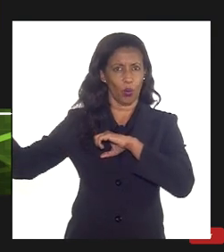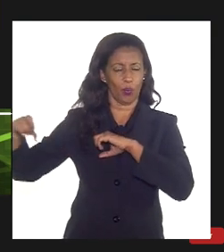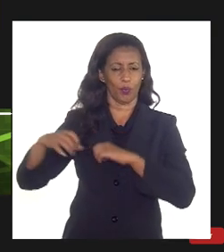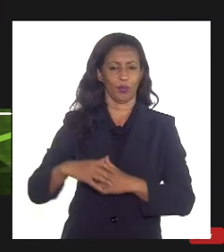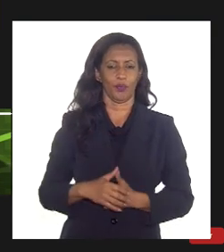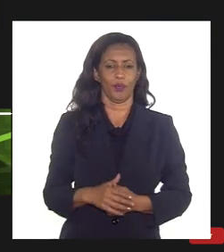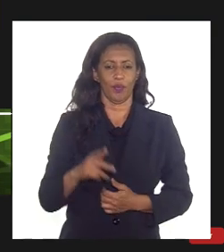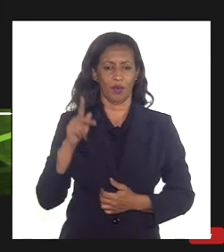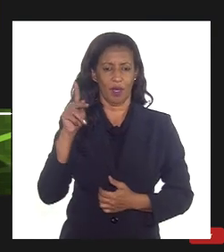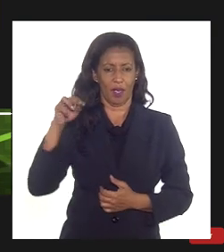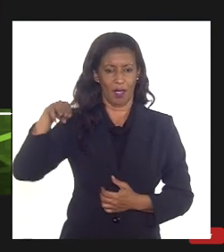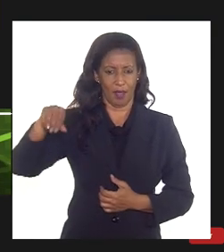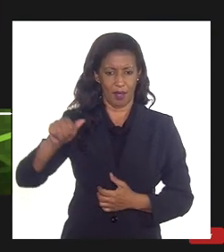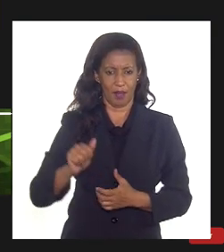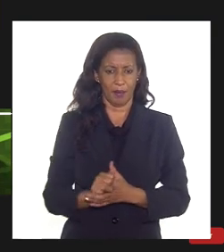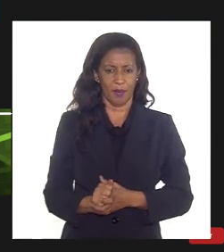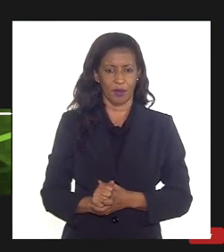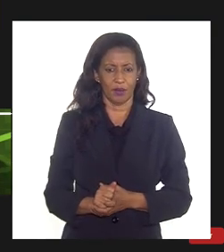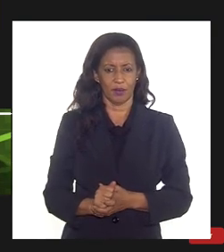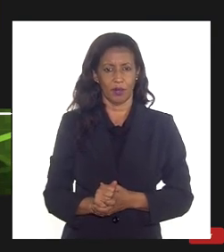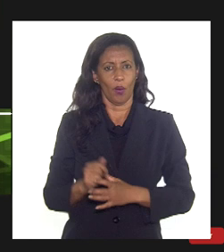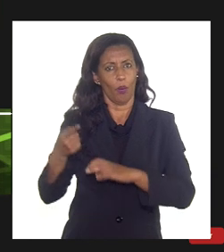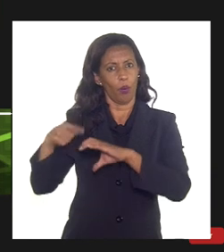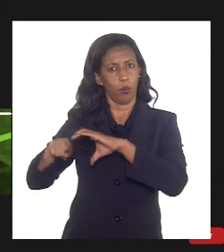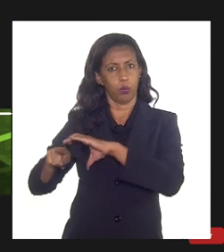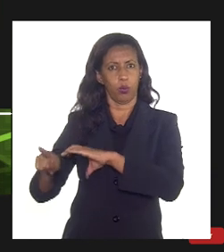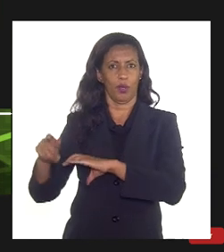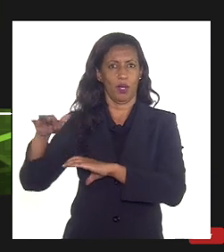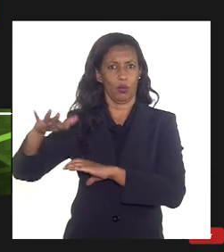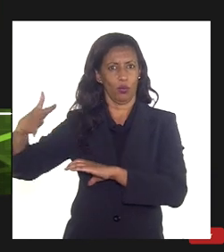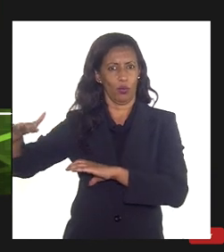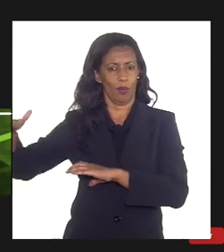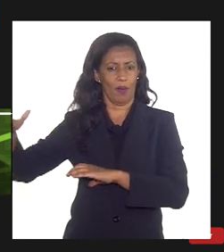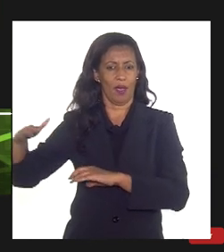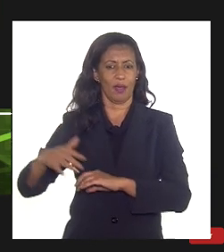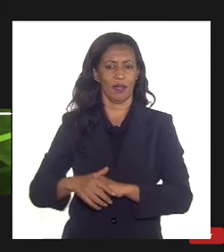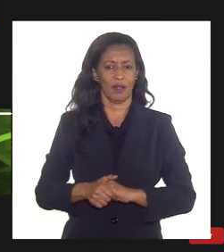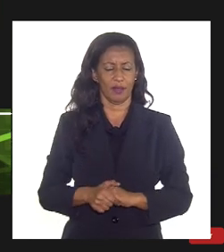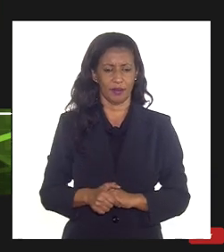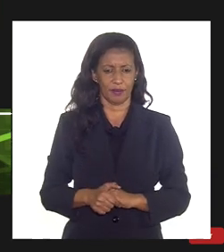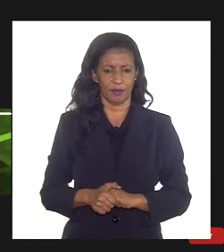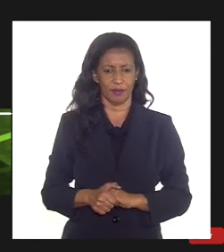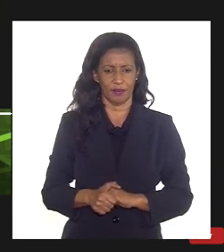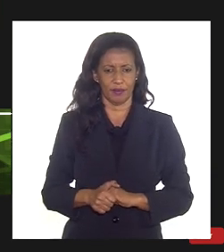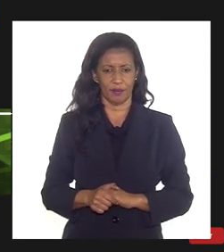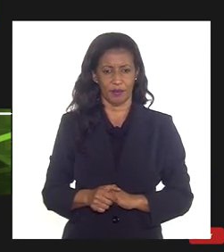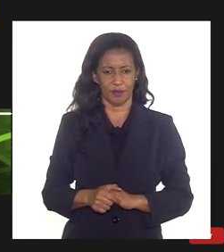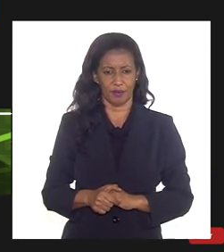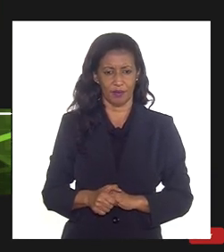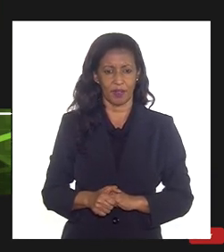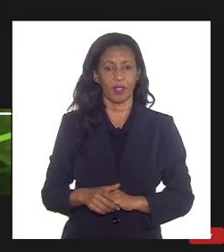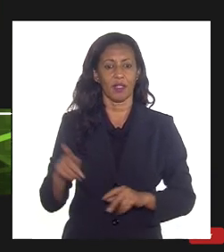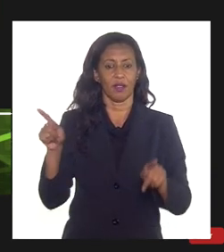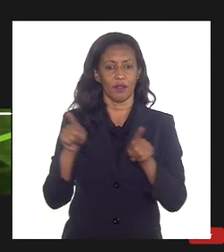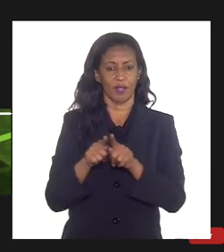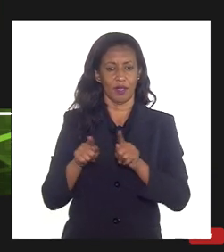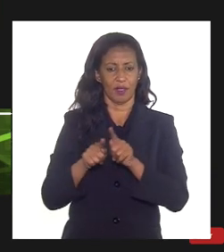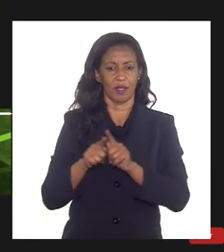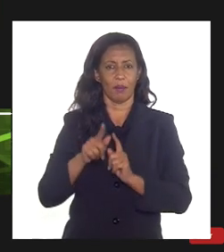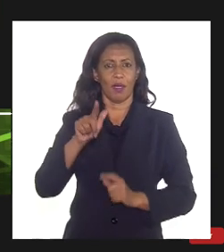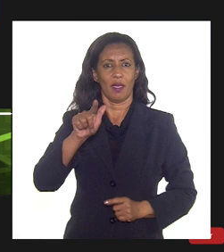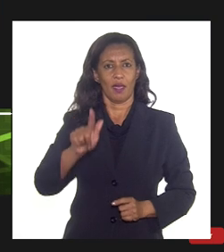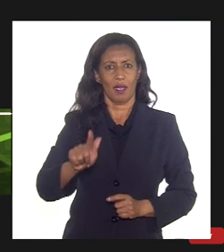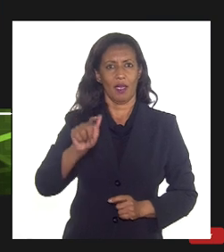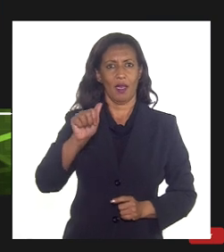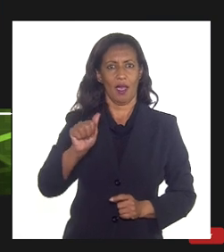contando as partes marítimas e terrestres, 18 milhões de capacidade. E vai haver também um gasoduto em